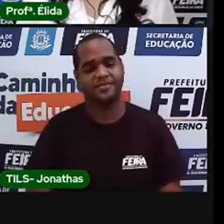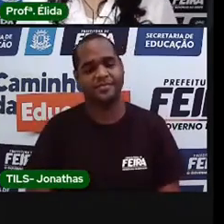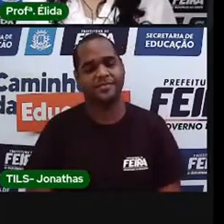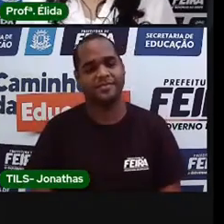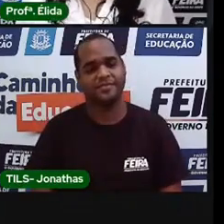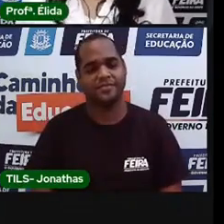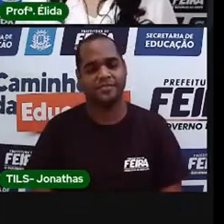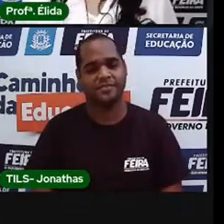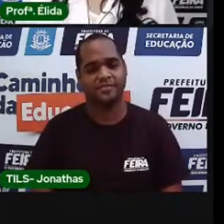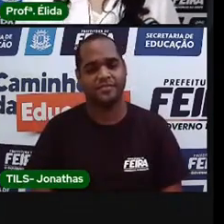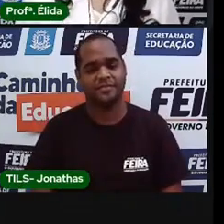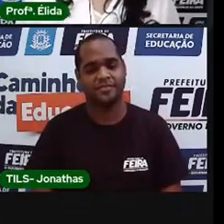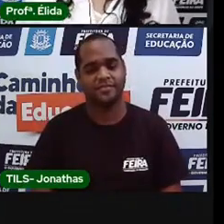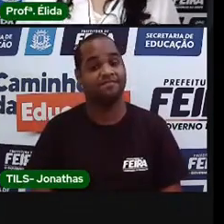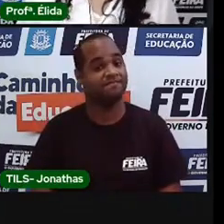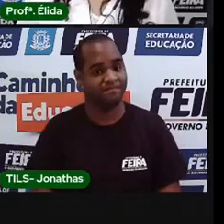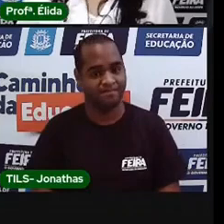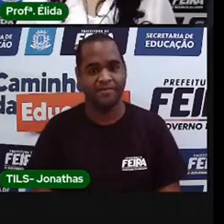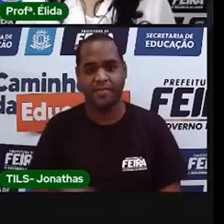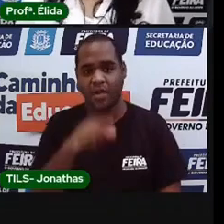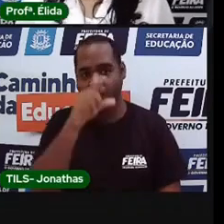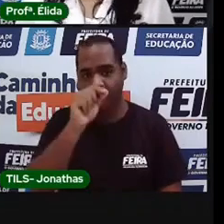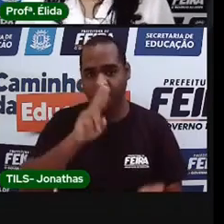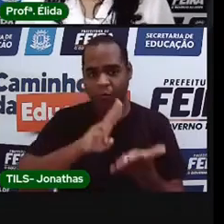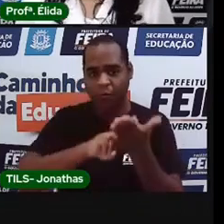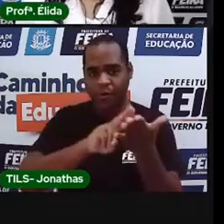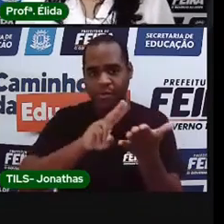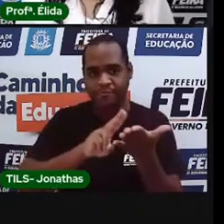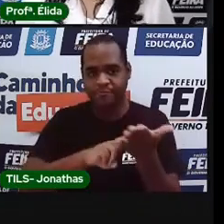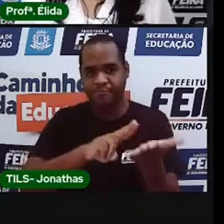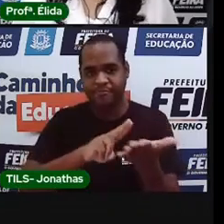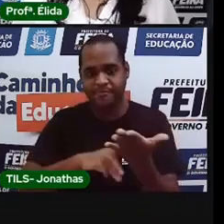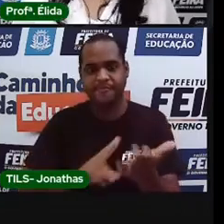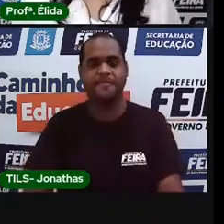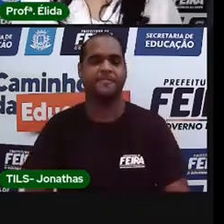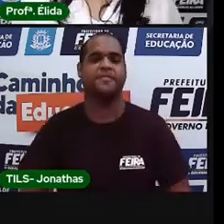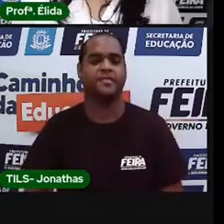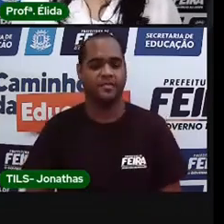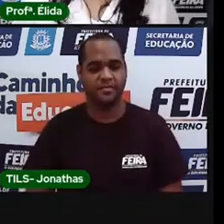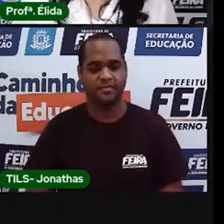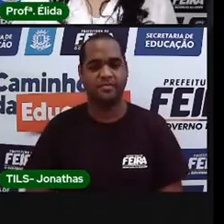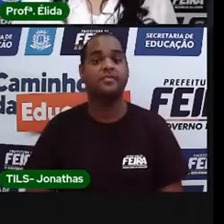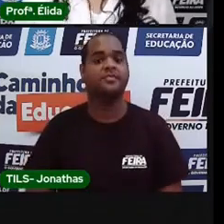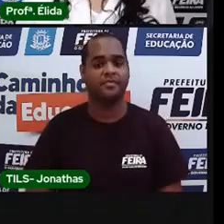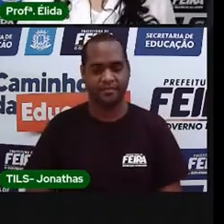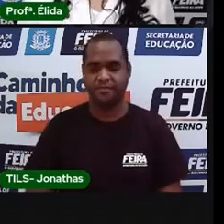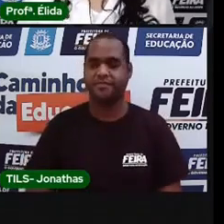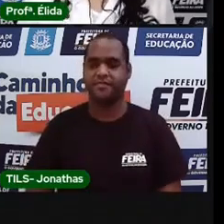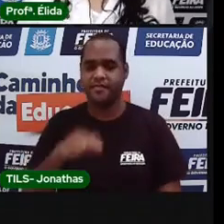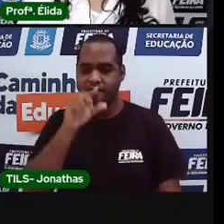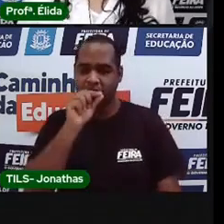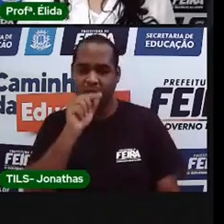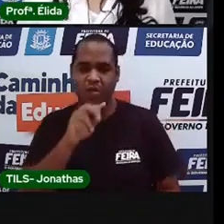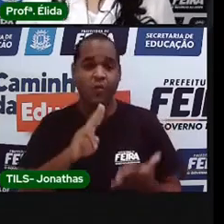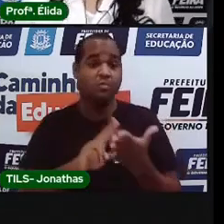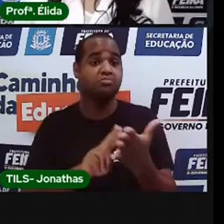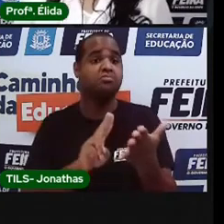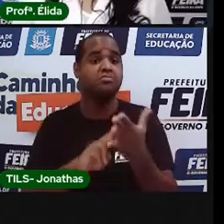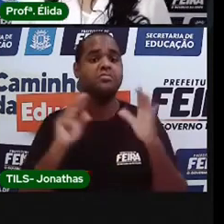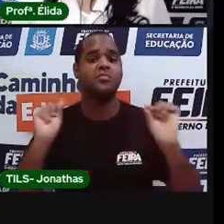Muito bem, é o pombo-correio. O que um pombo-correio faz?